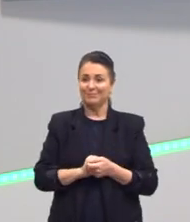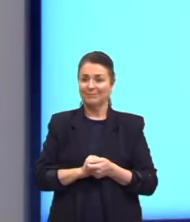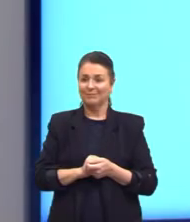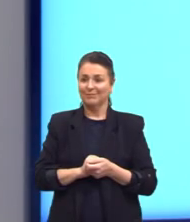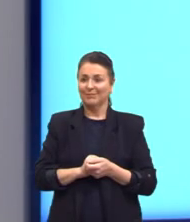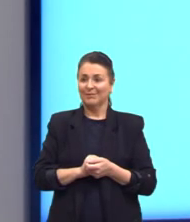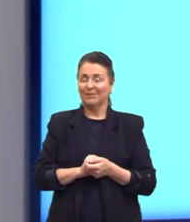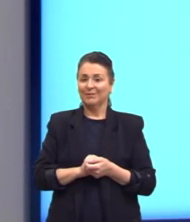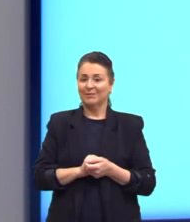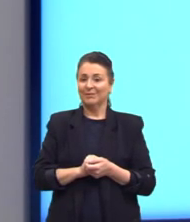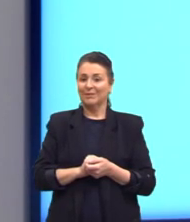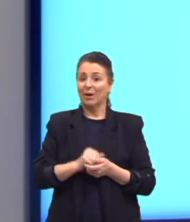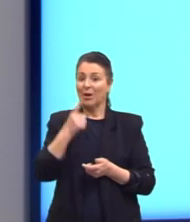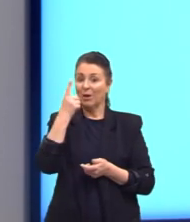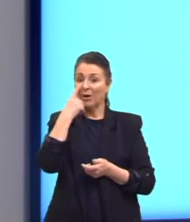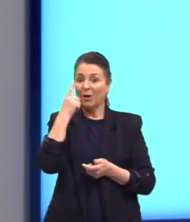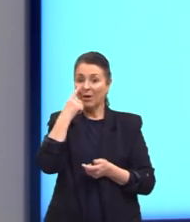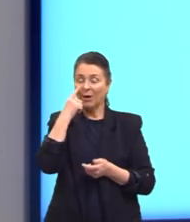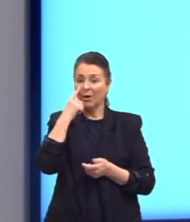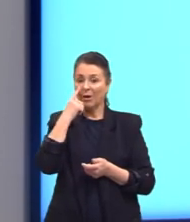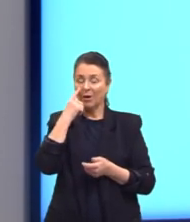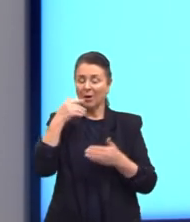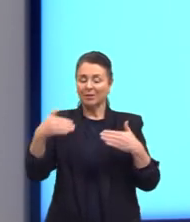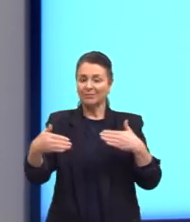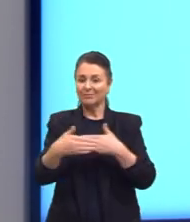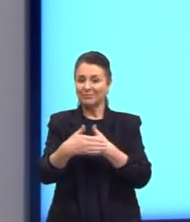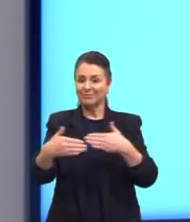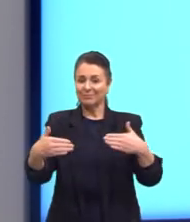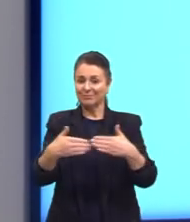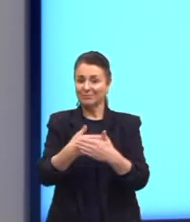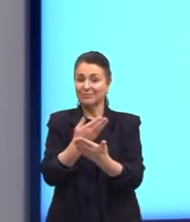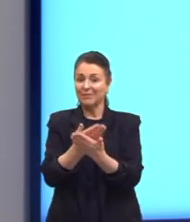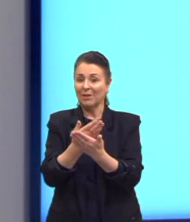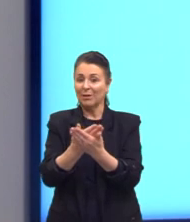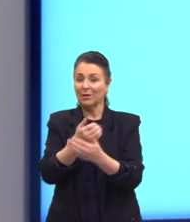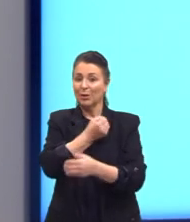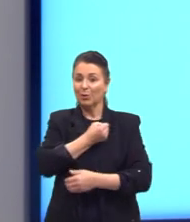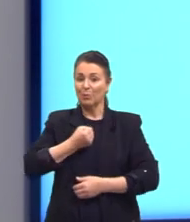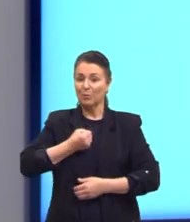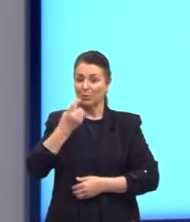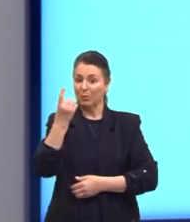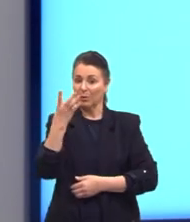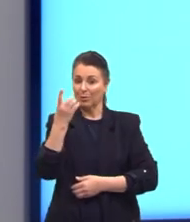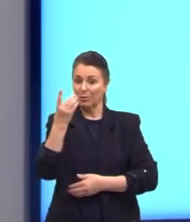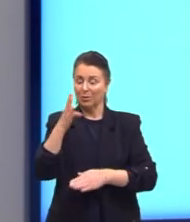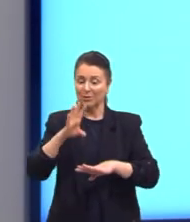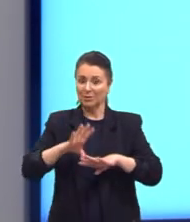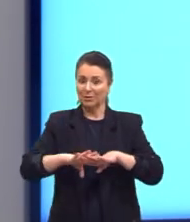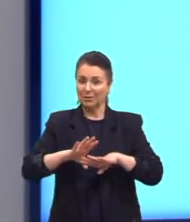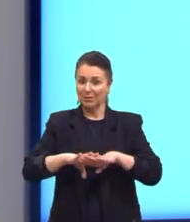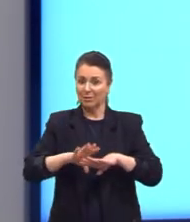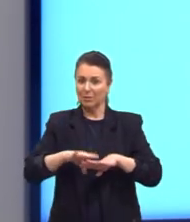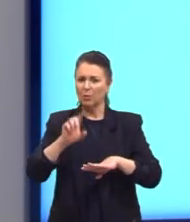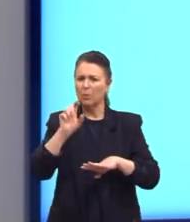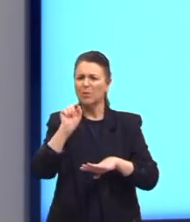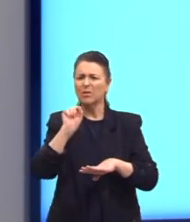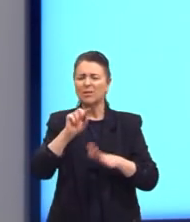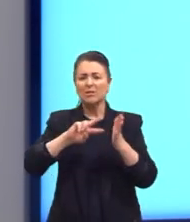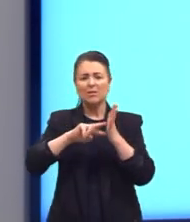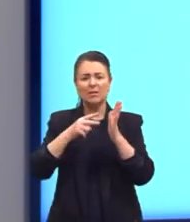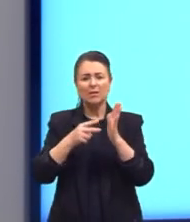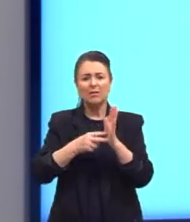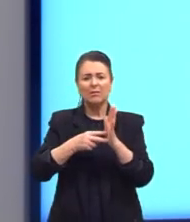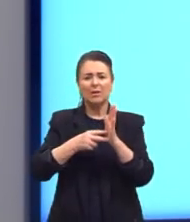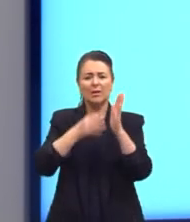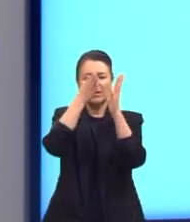Aqui eu trouxe esse slide lá da nossa aula de número 14, que fala o seguinte, o que é plano cartesiano?